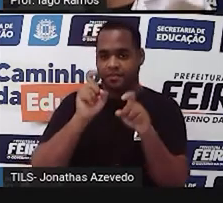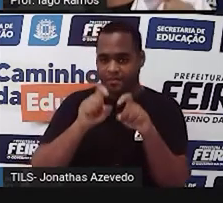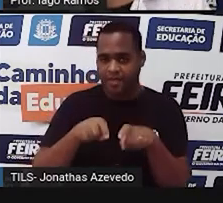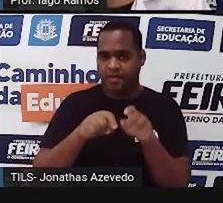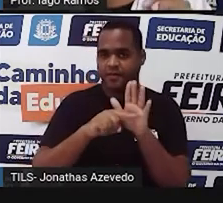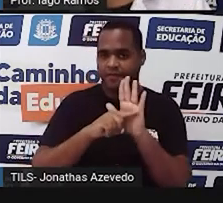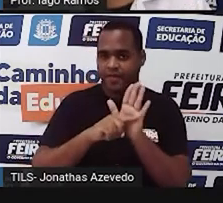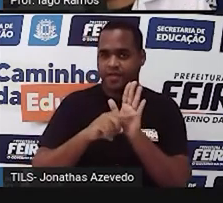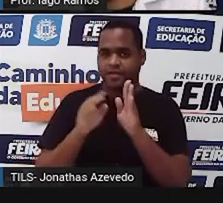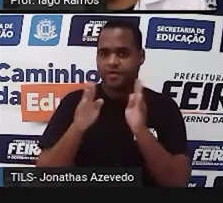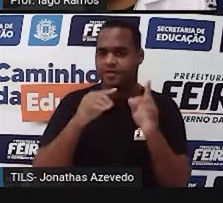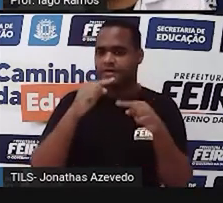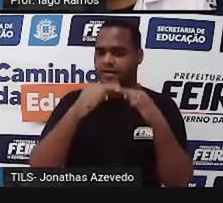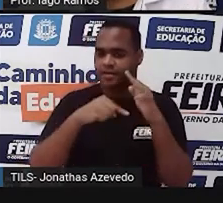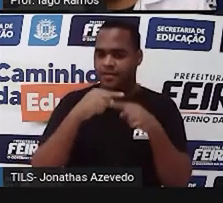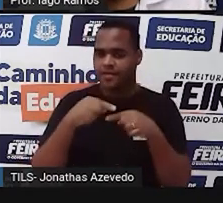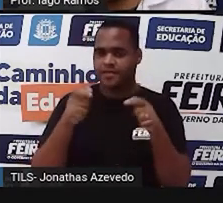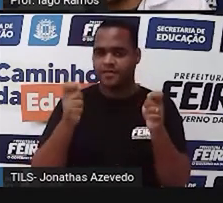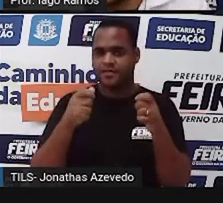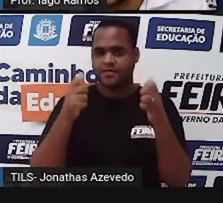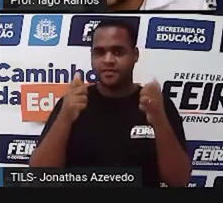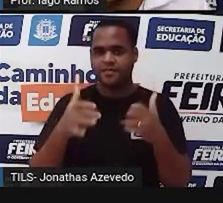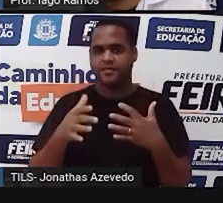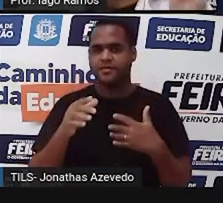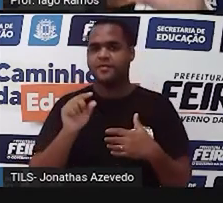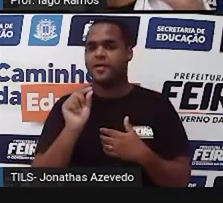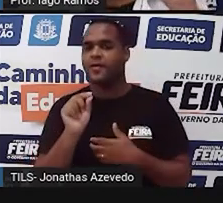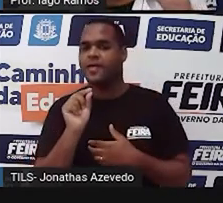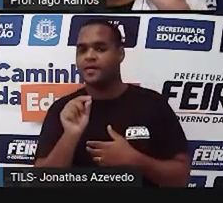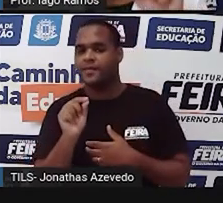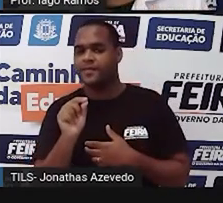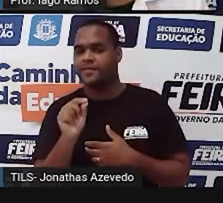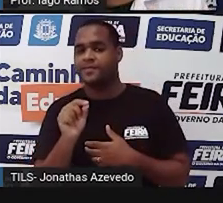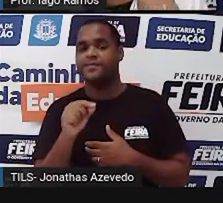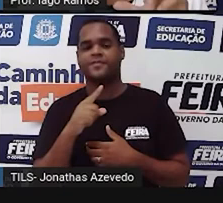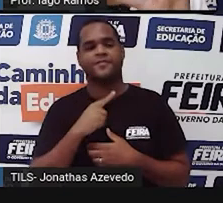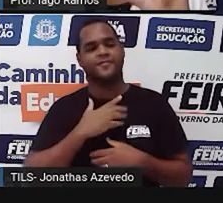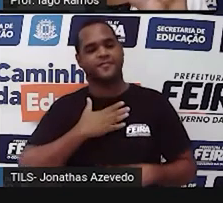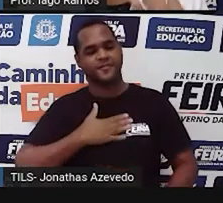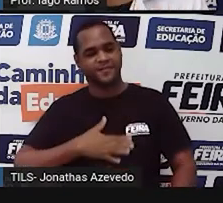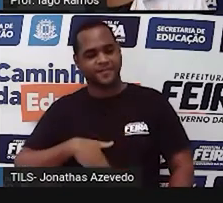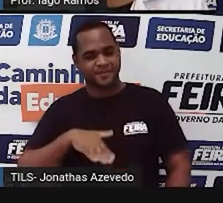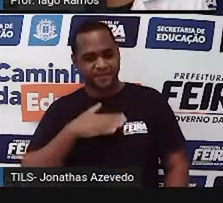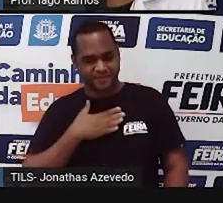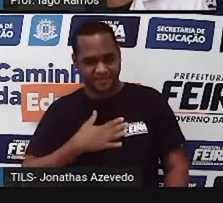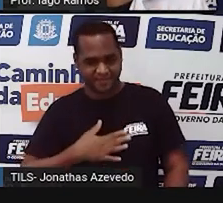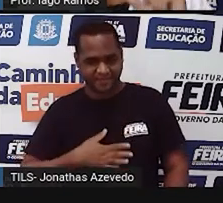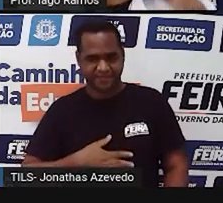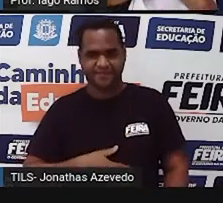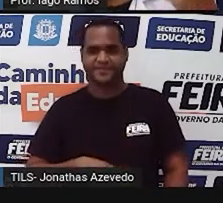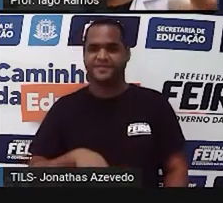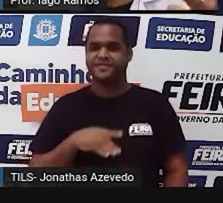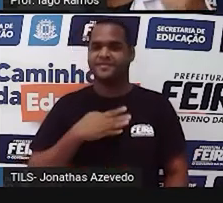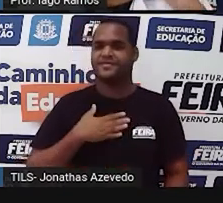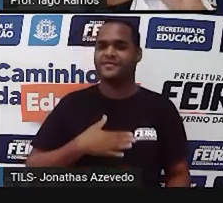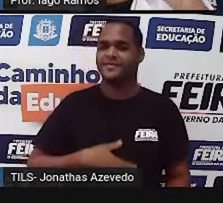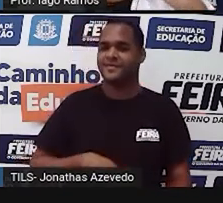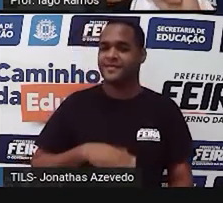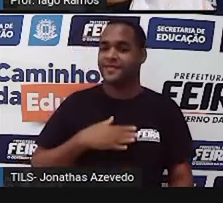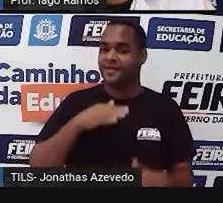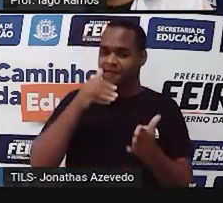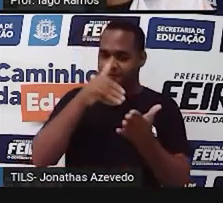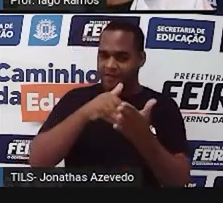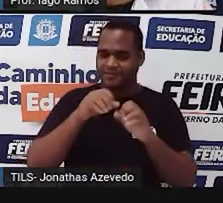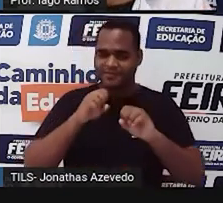vídeo depois. Como professor, fica tranquilo, fica tranquila, que no final da aula